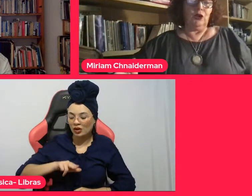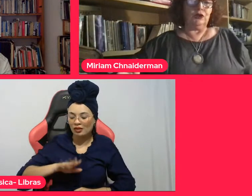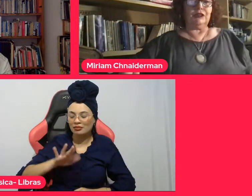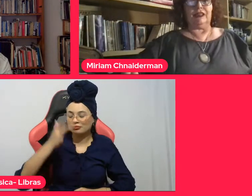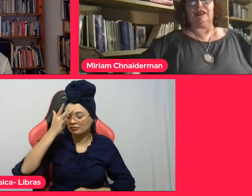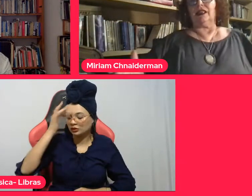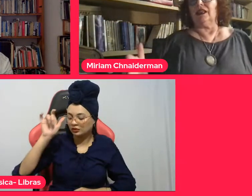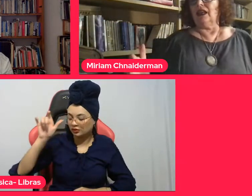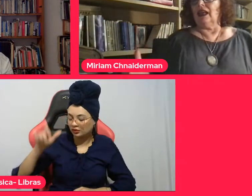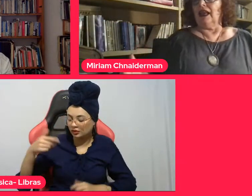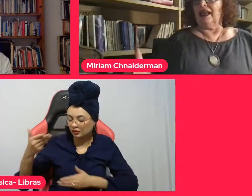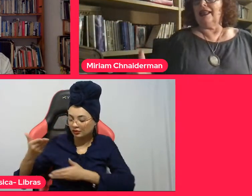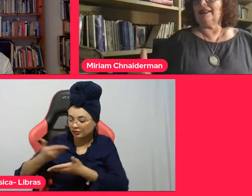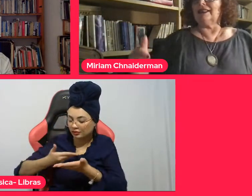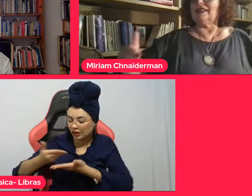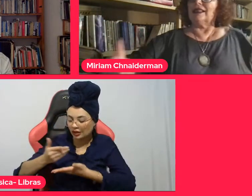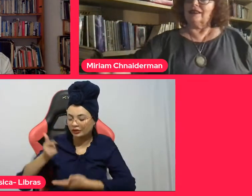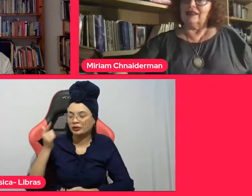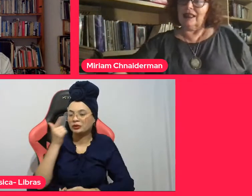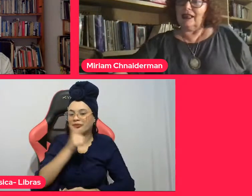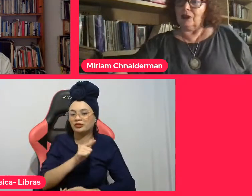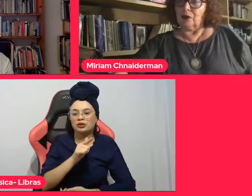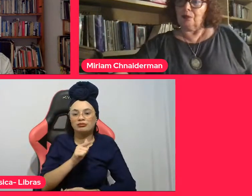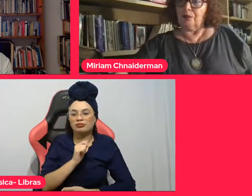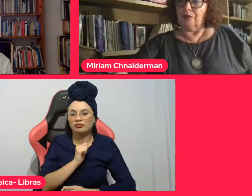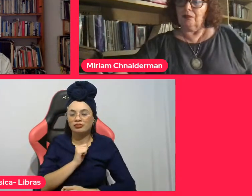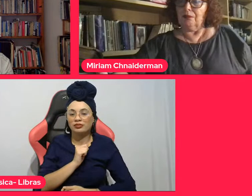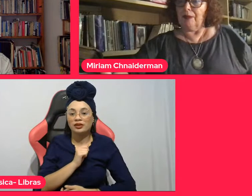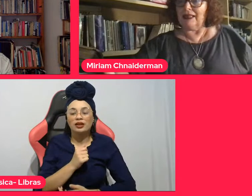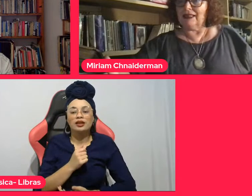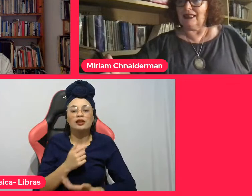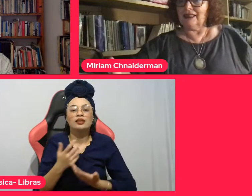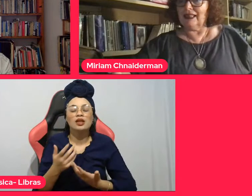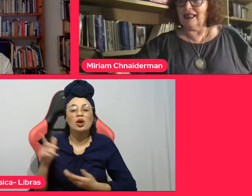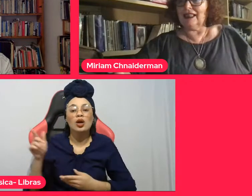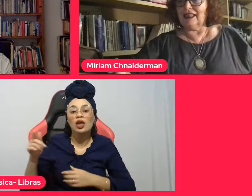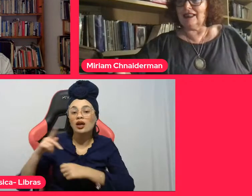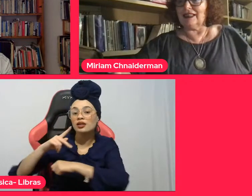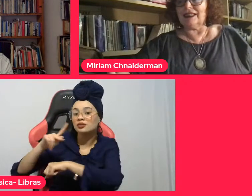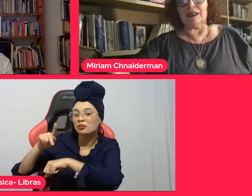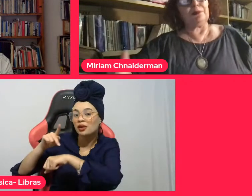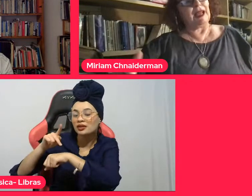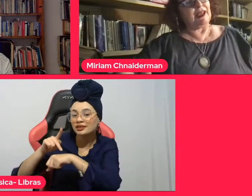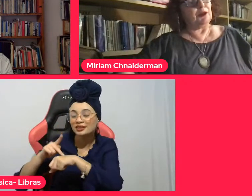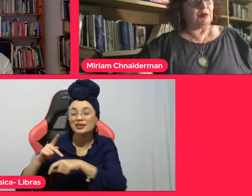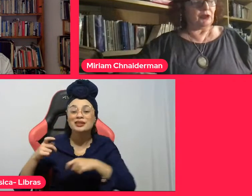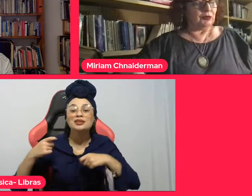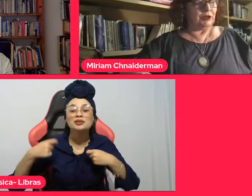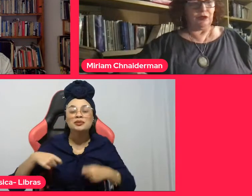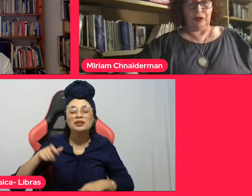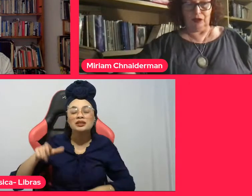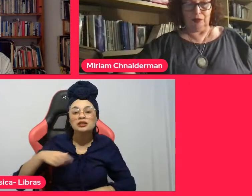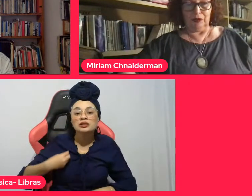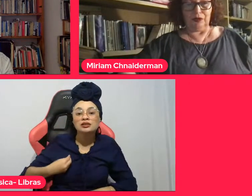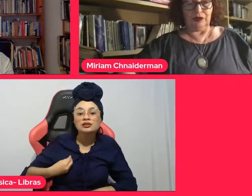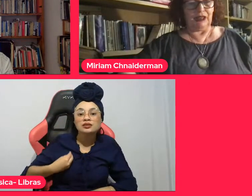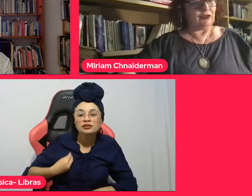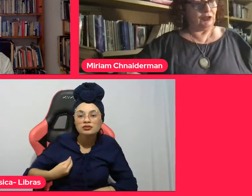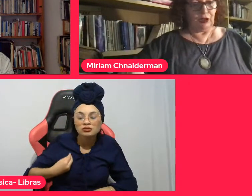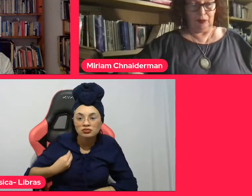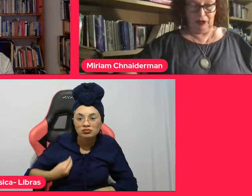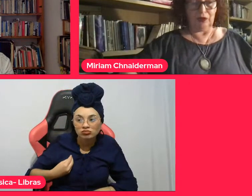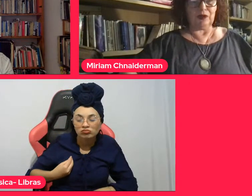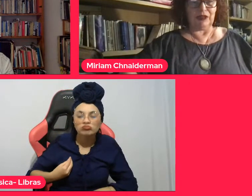Ou seja, esse estrangeiro passa a ter que existir para eu me constituir como